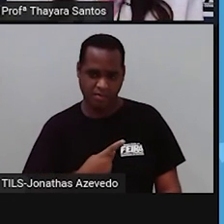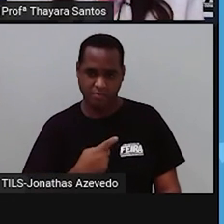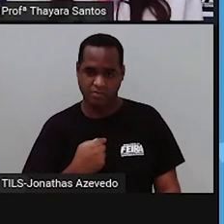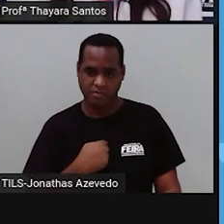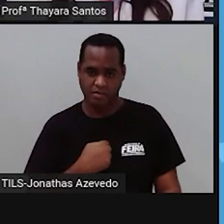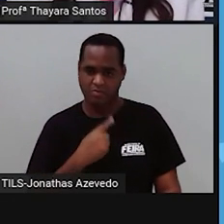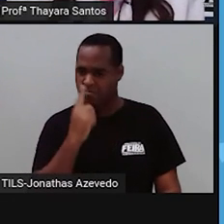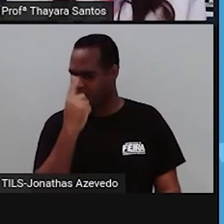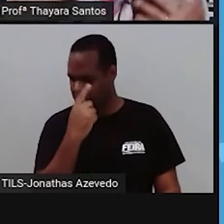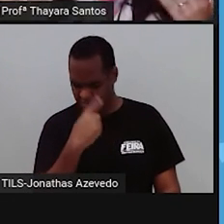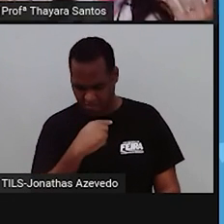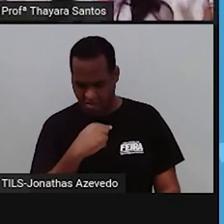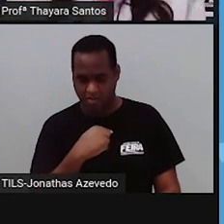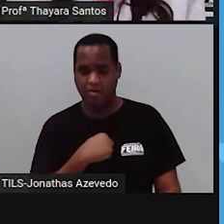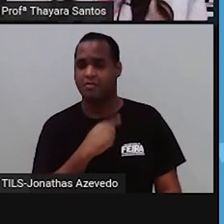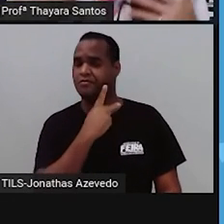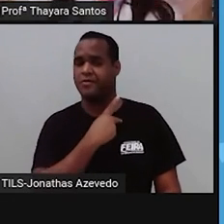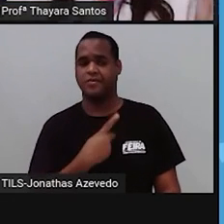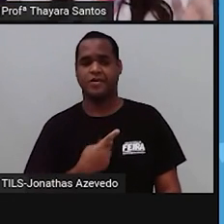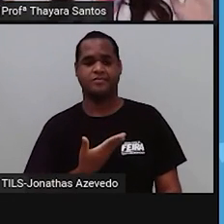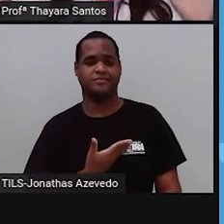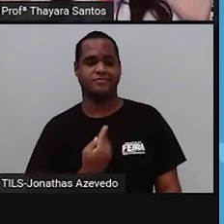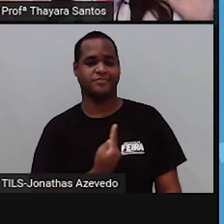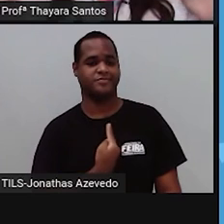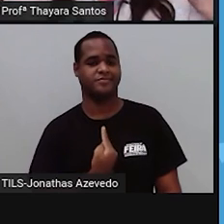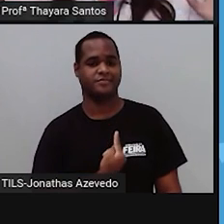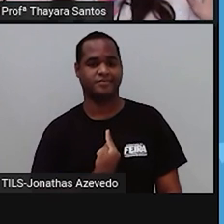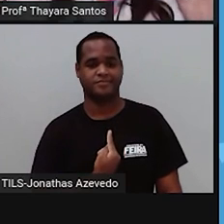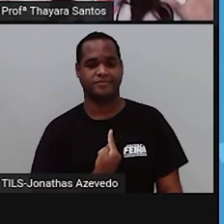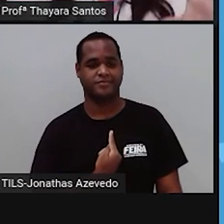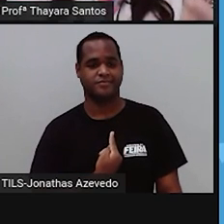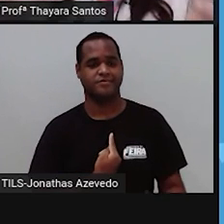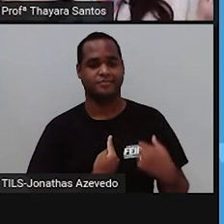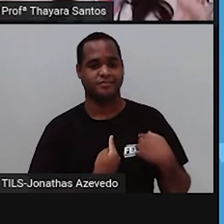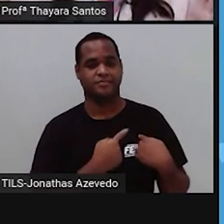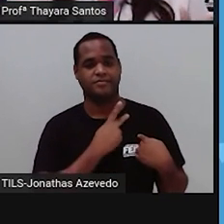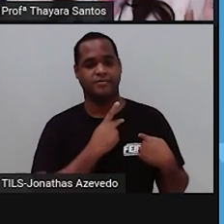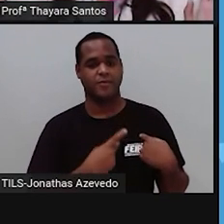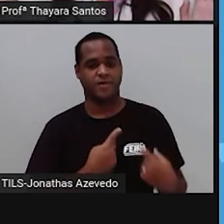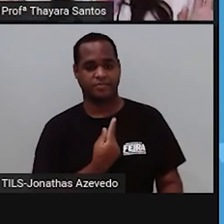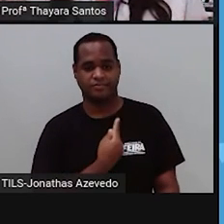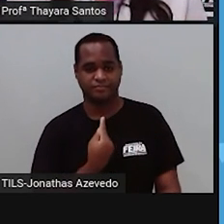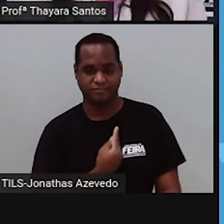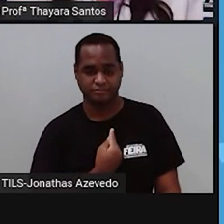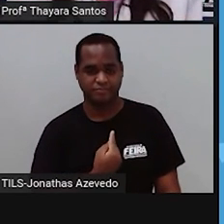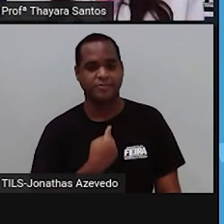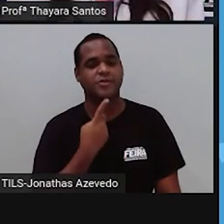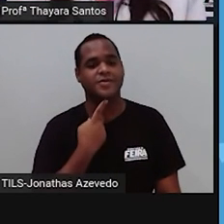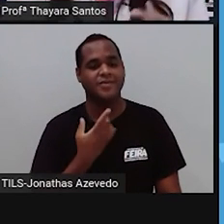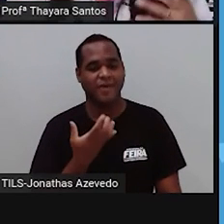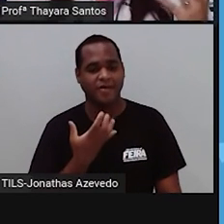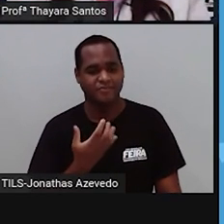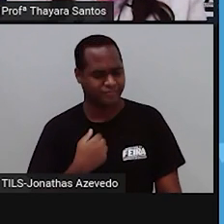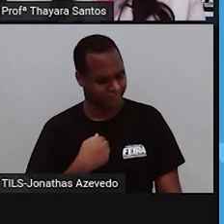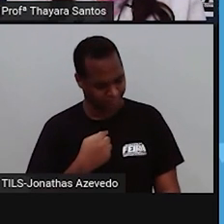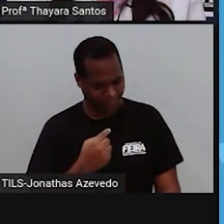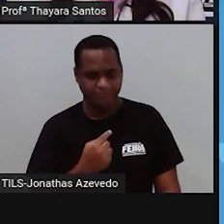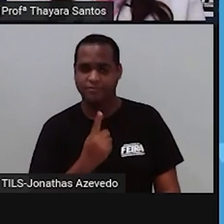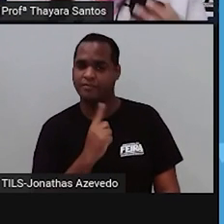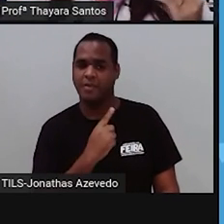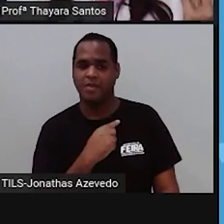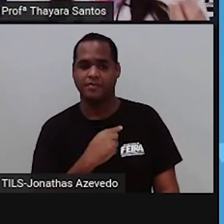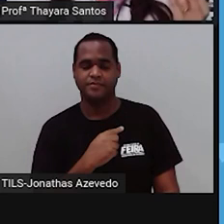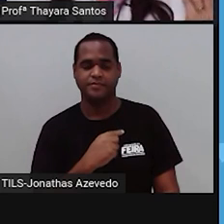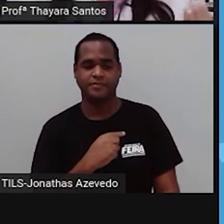batimentos do coração. Ele tem esse comando, é involuntário, independente da nossa vontade. Então, a contração